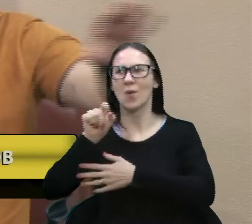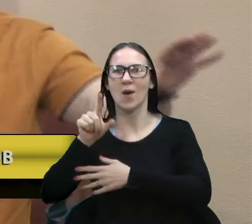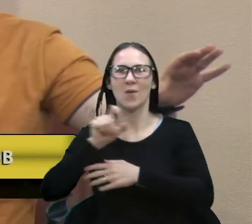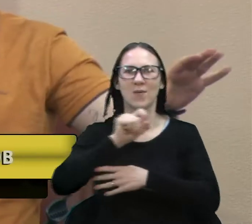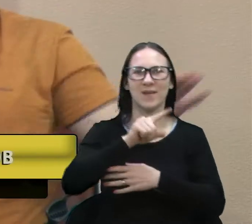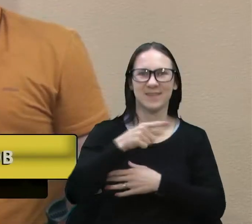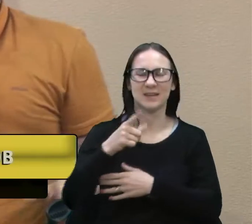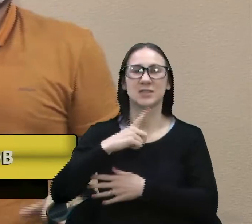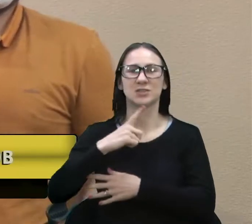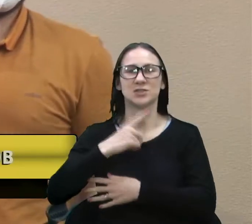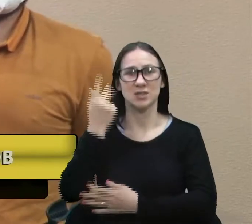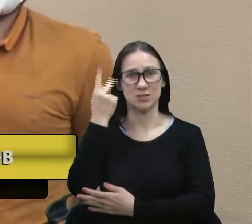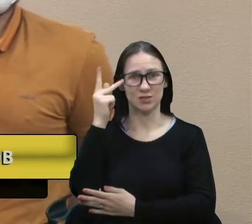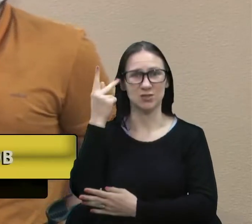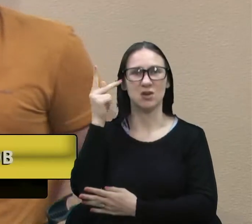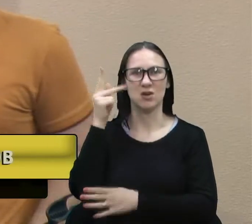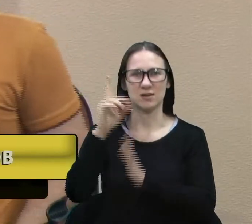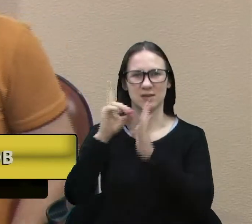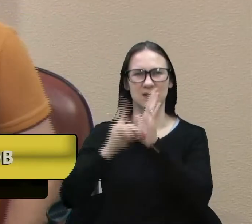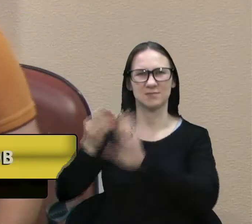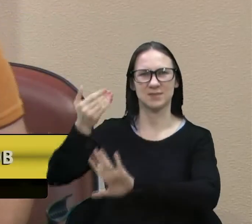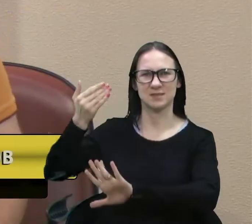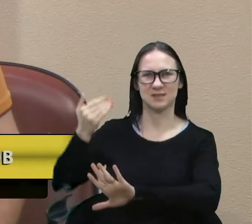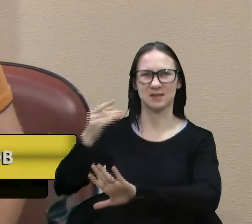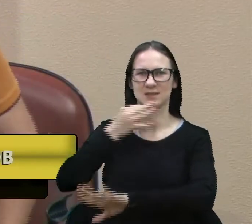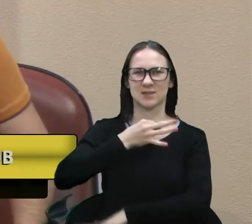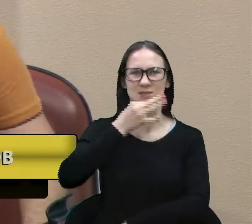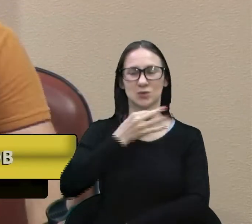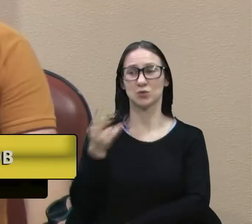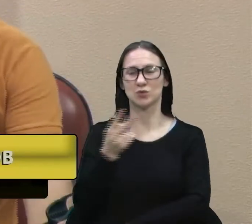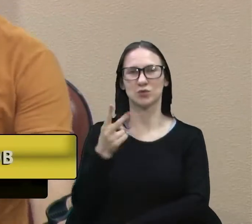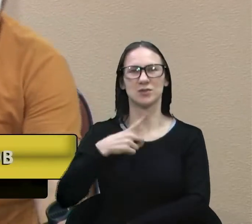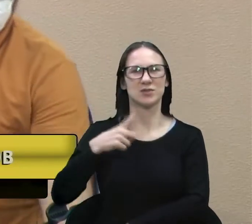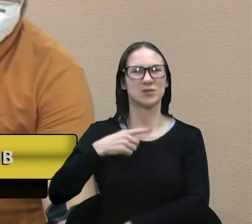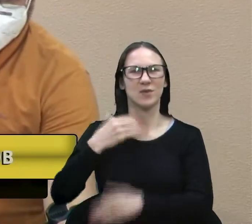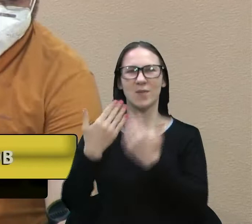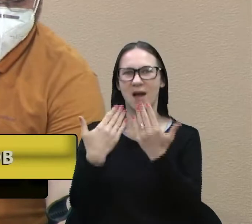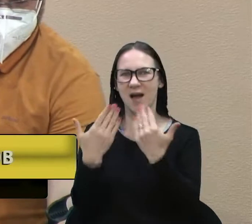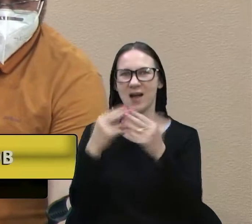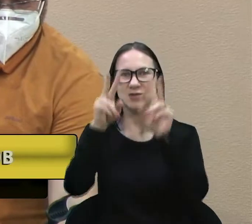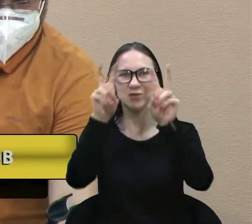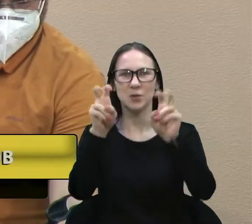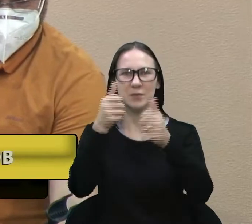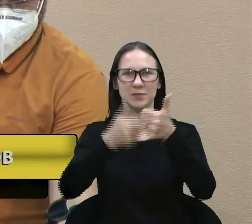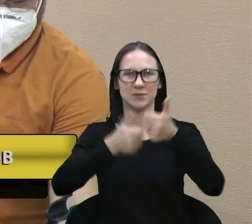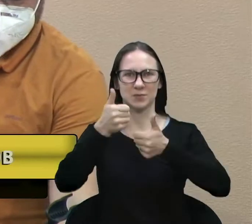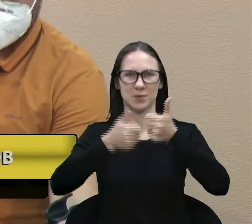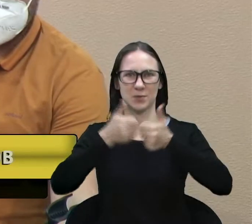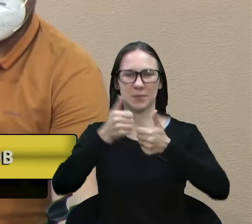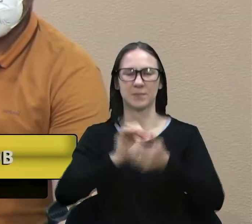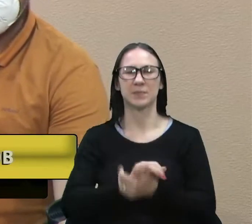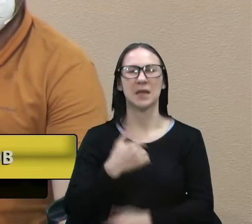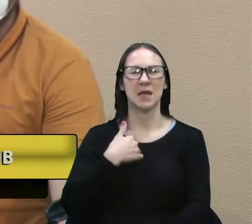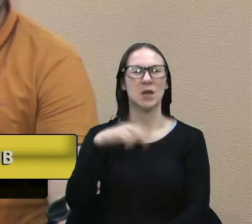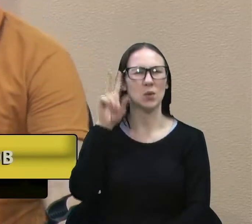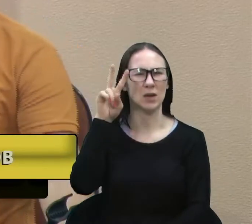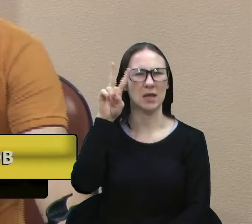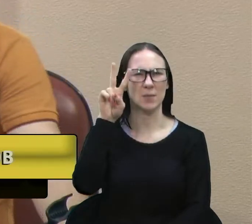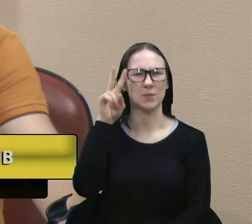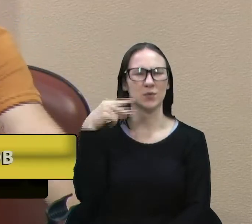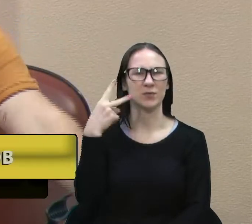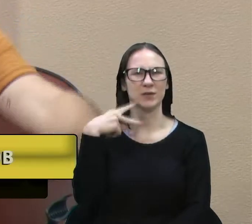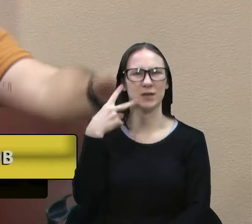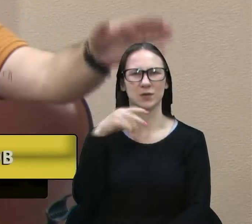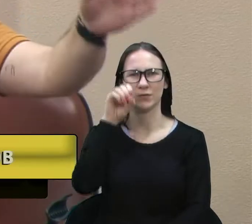história pura, uma conversa dos dois sobre futebol. E eu me lembro muito, vereador Fiusa, que quem nos